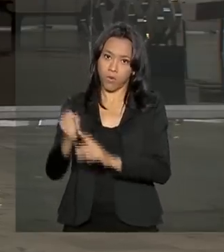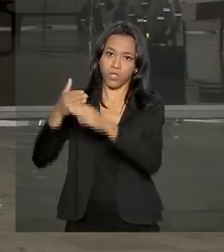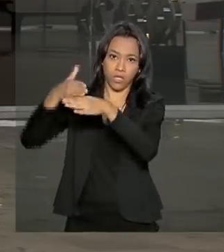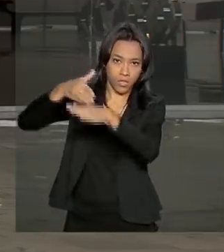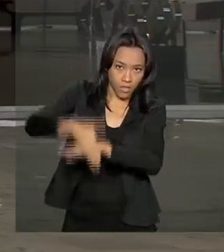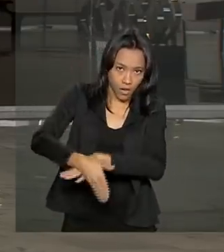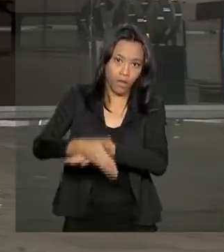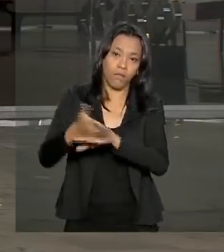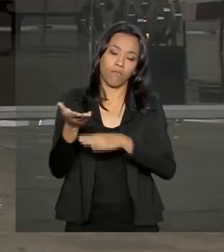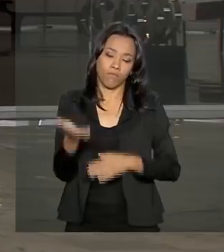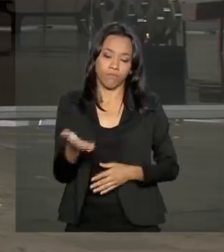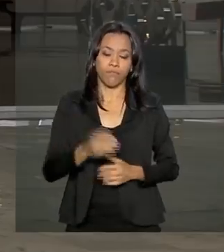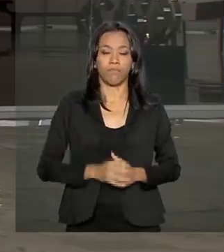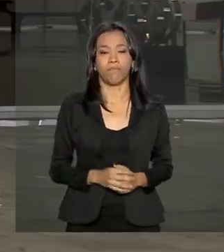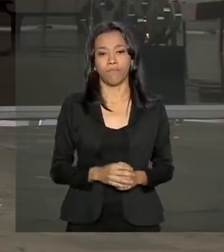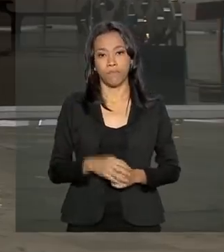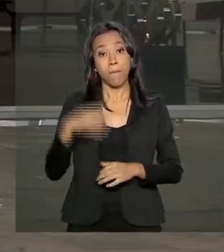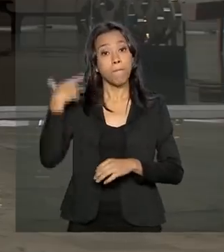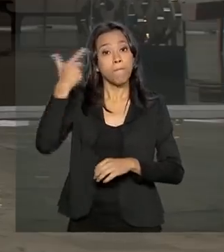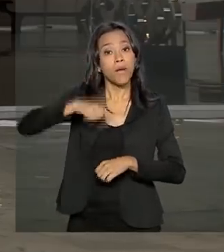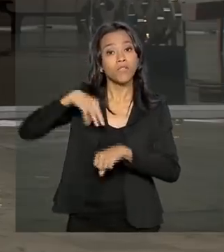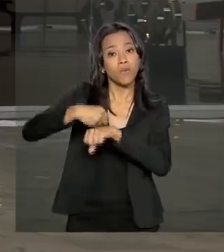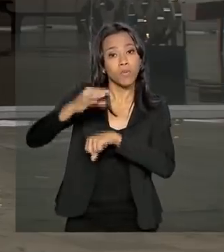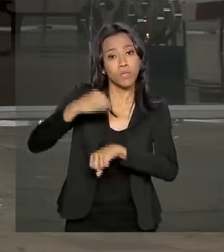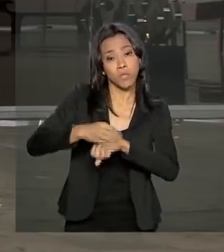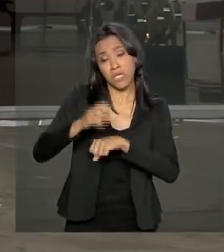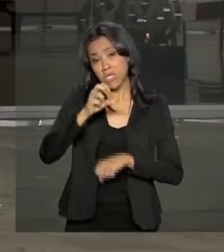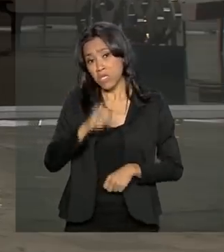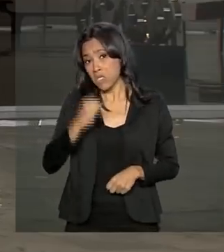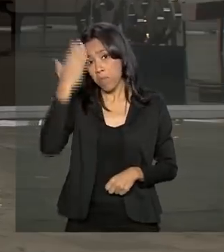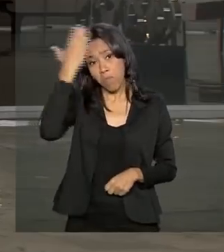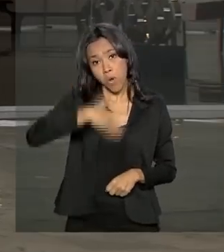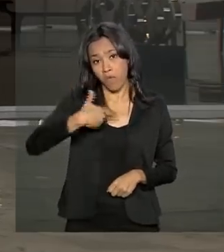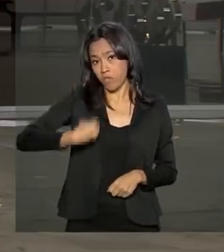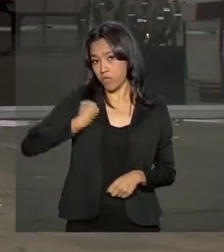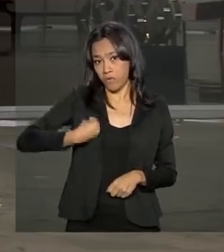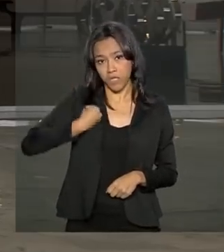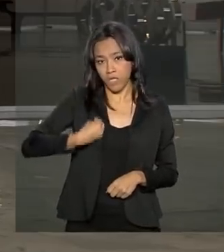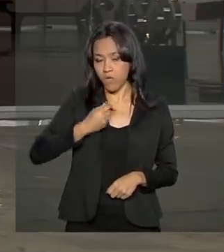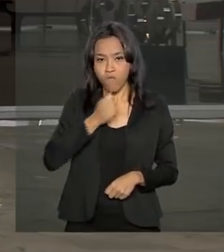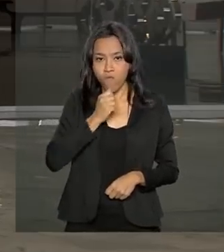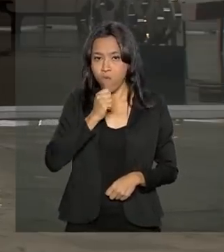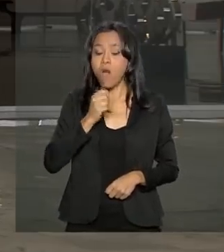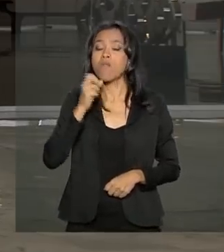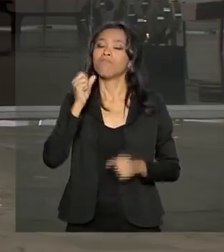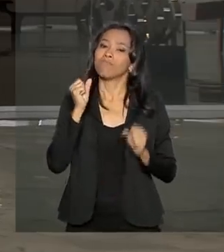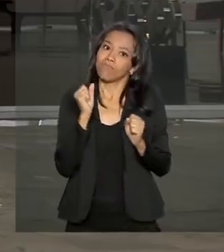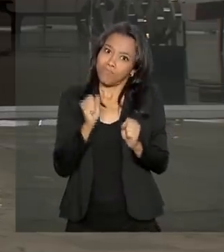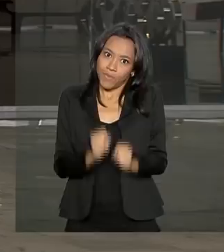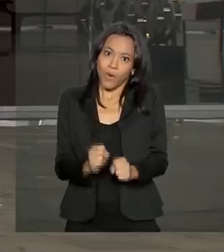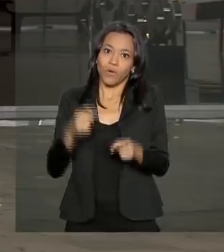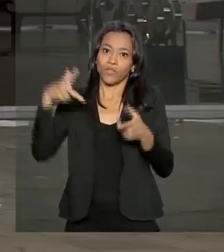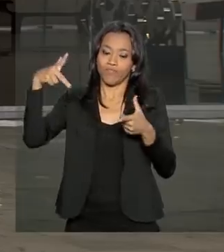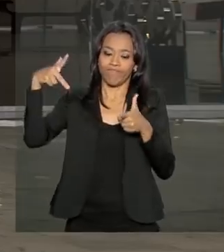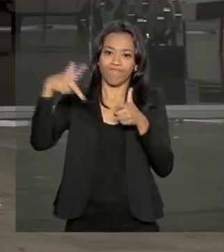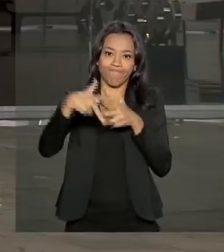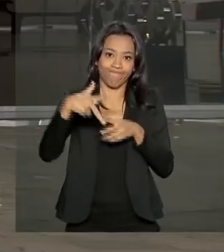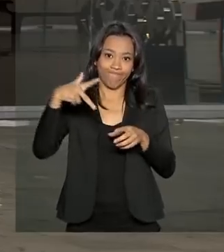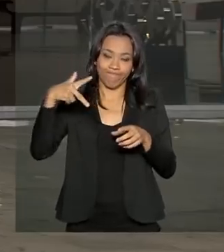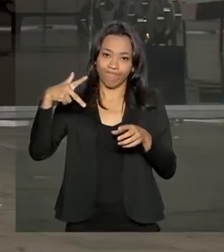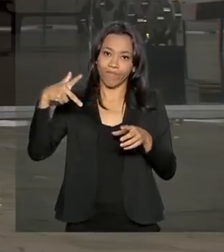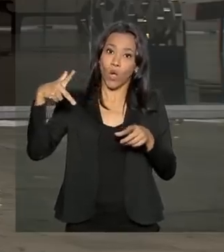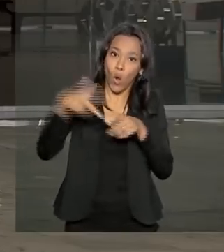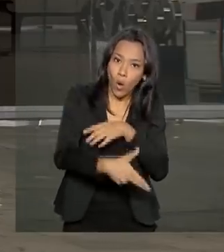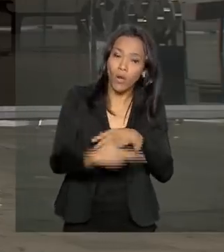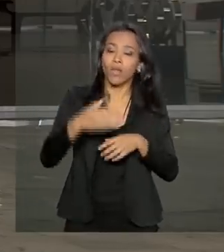.gov.br. Se essa prova de vida não for realizada, o beneficiário pode ficar sem o pagamento até